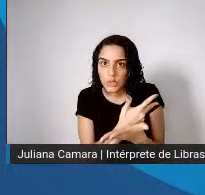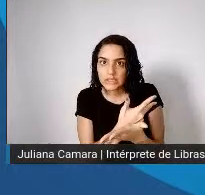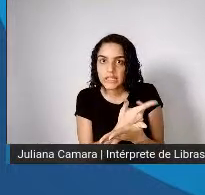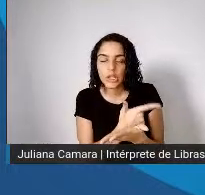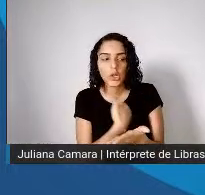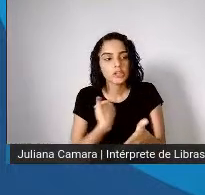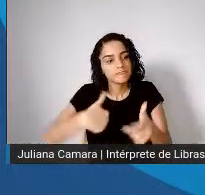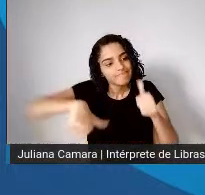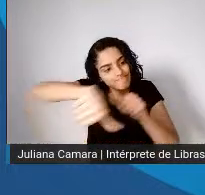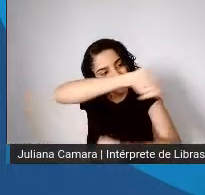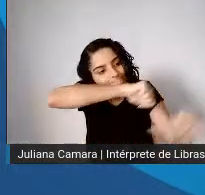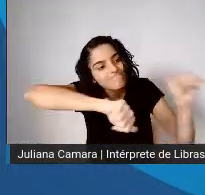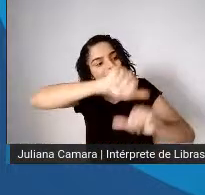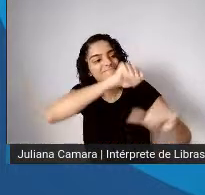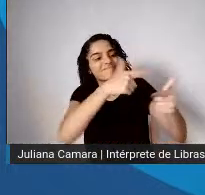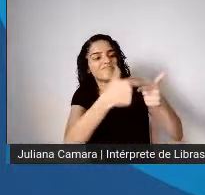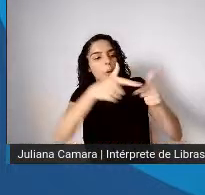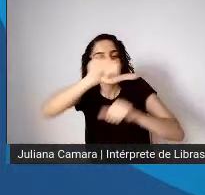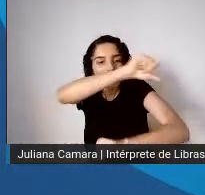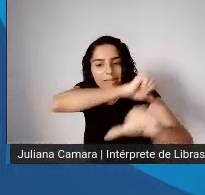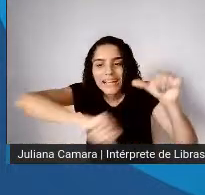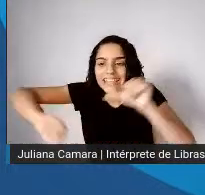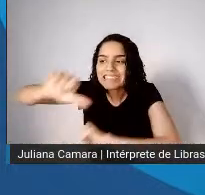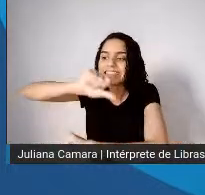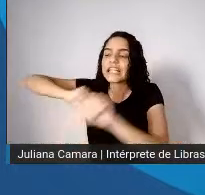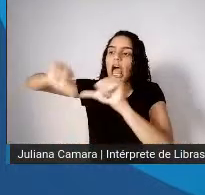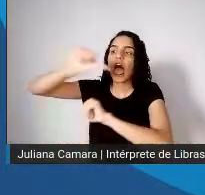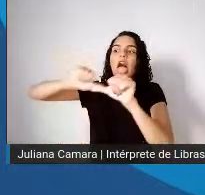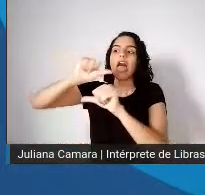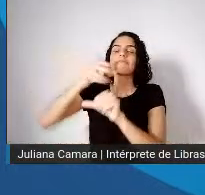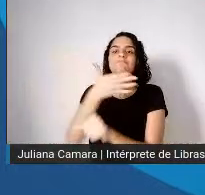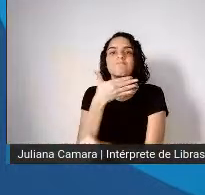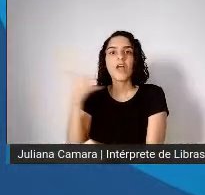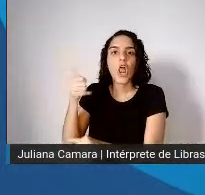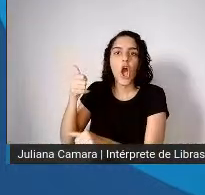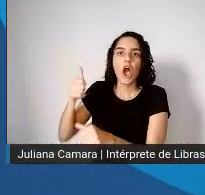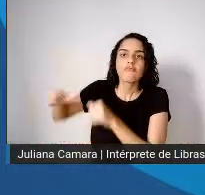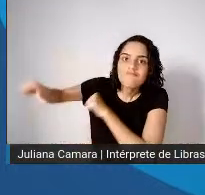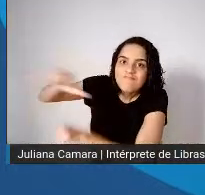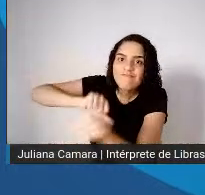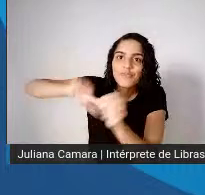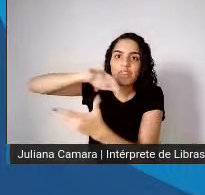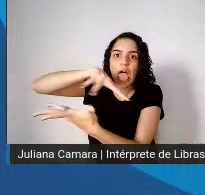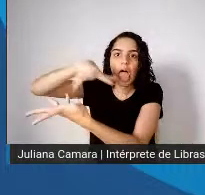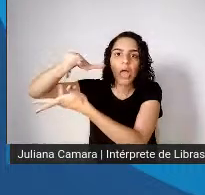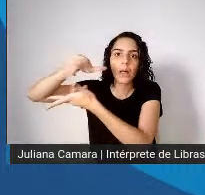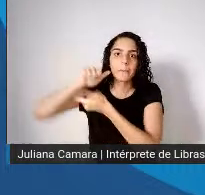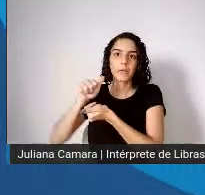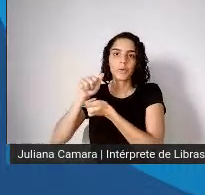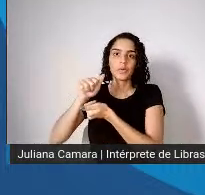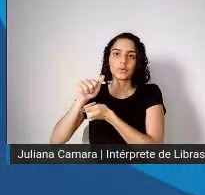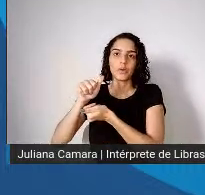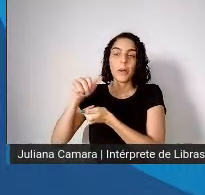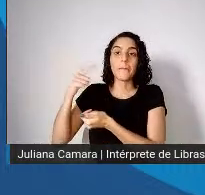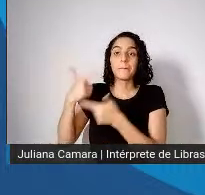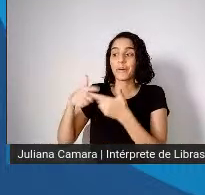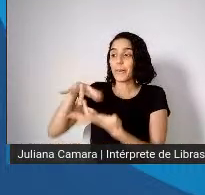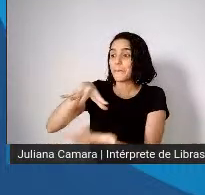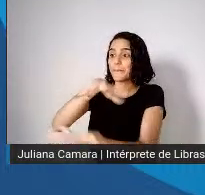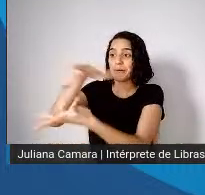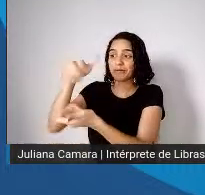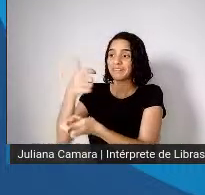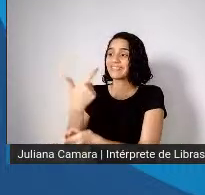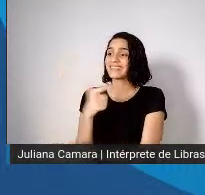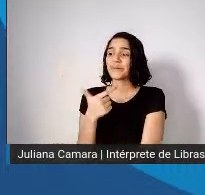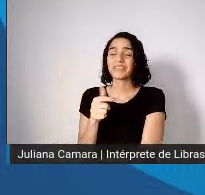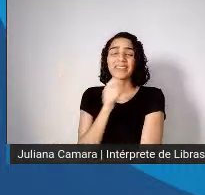deste um grande esforço de reconfigurar este mundo que é insustentável. a economia, já foi